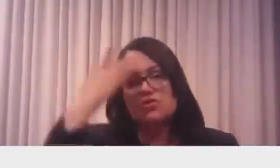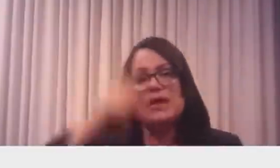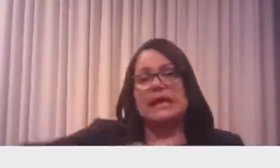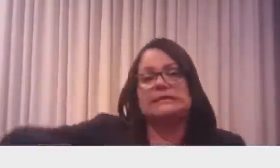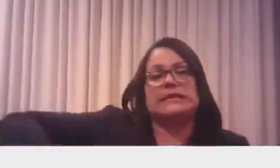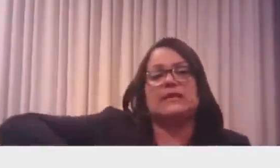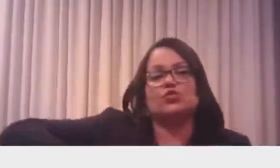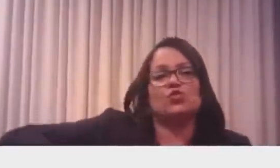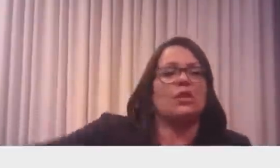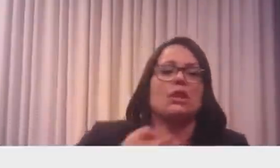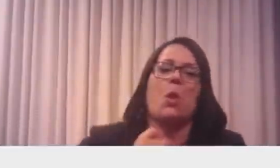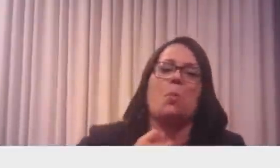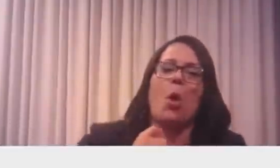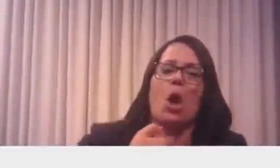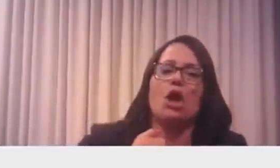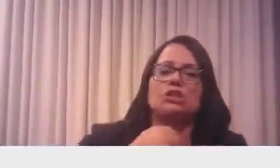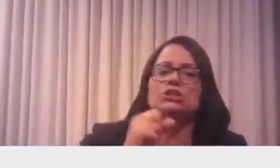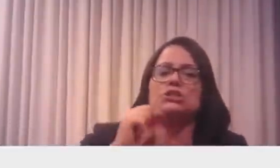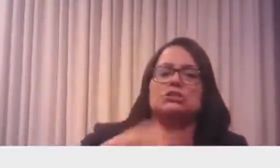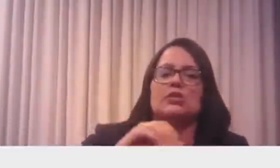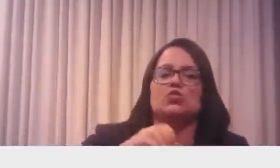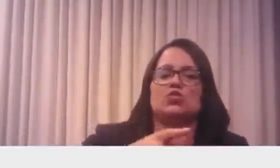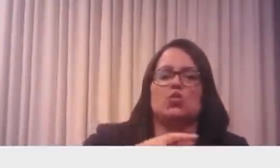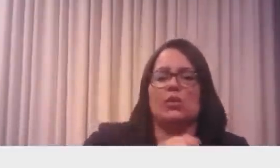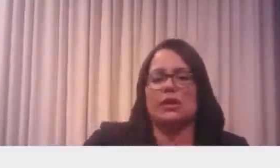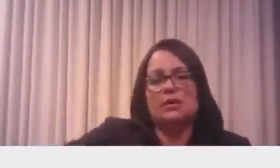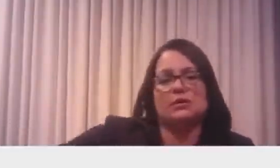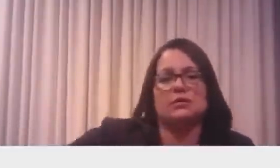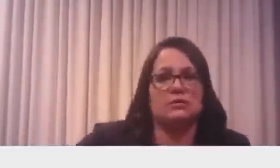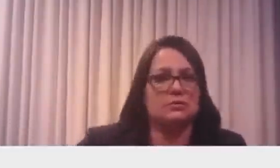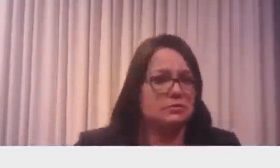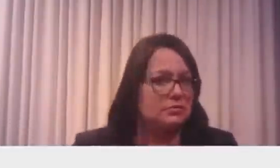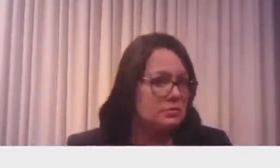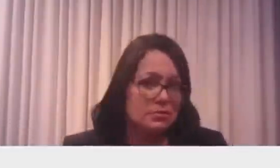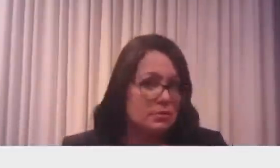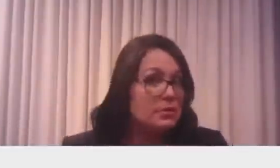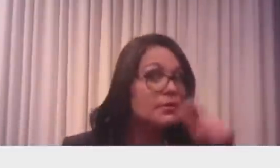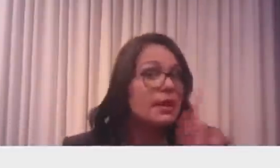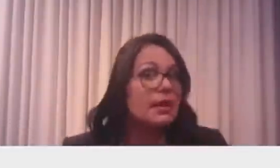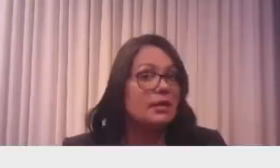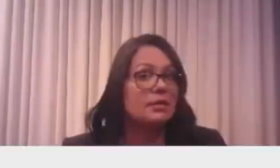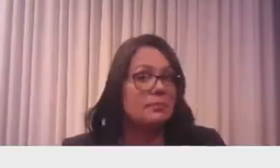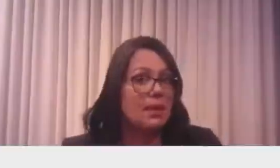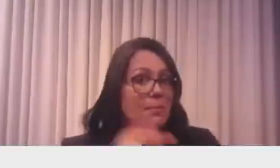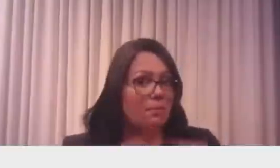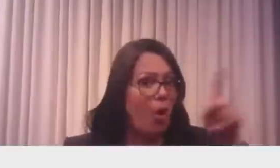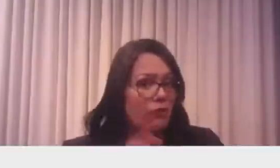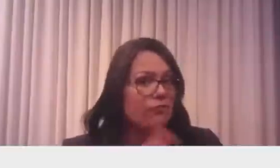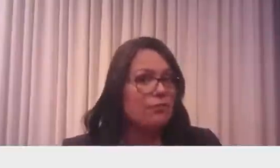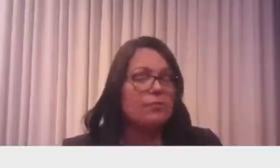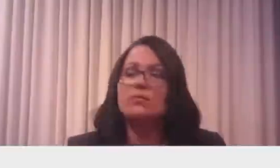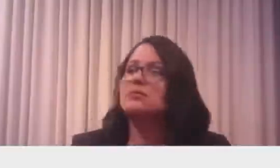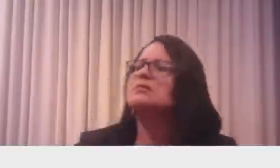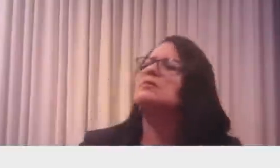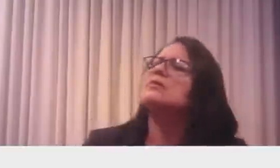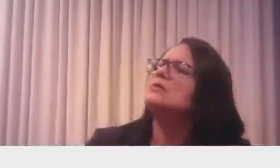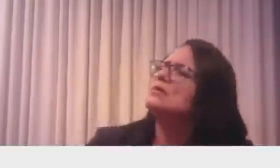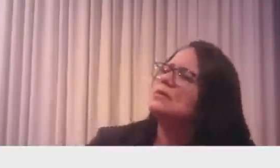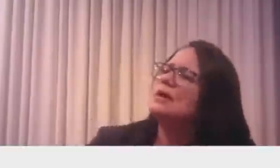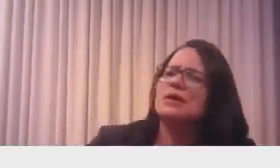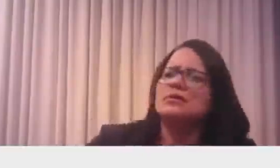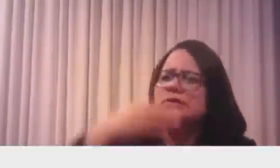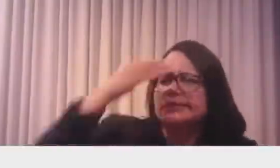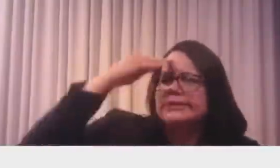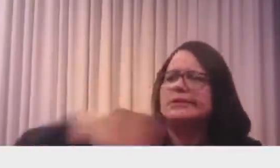faz a censura da mídia, sabe quem quer? É o povo. Se o cara não liga mais na Jovem Pan, é sinal que não interessa mais ele ouvir